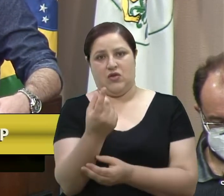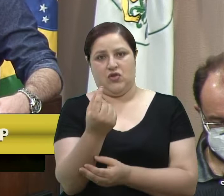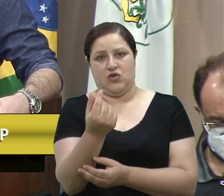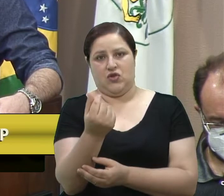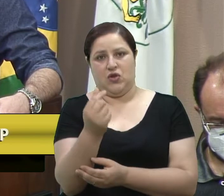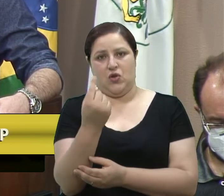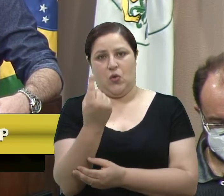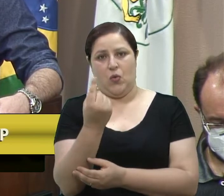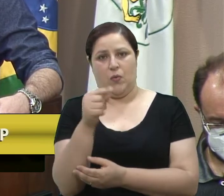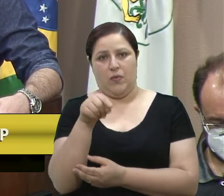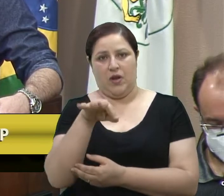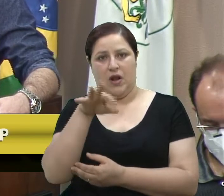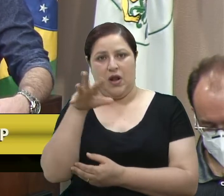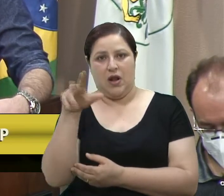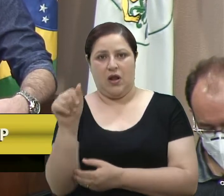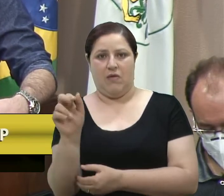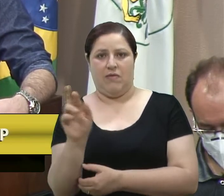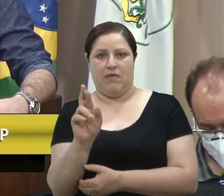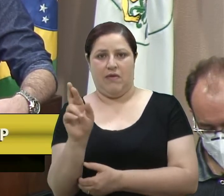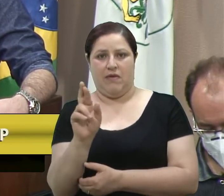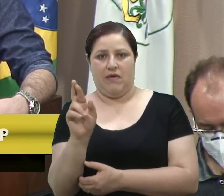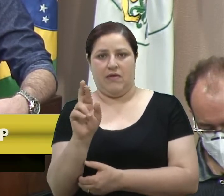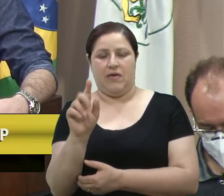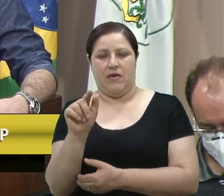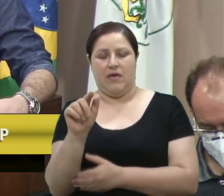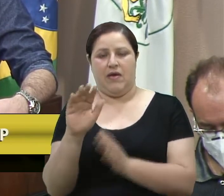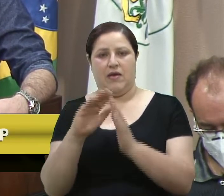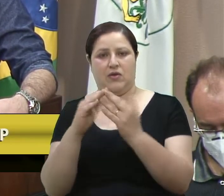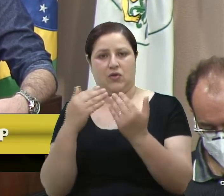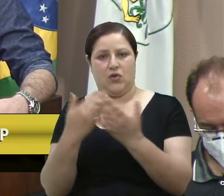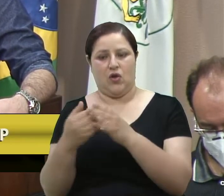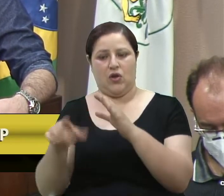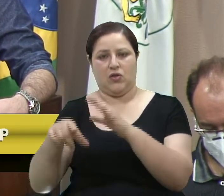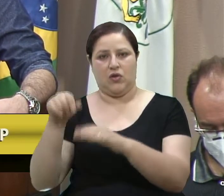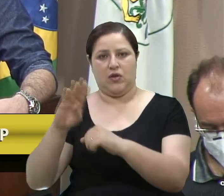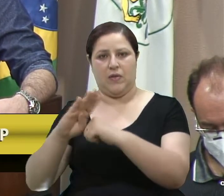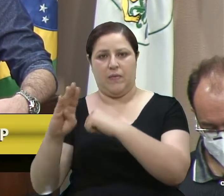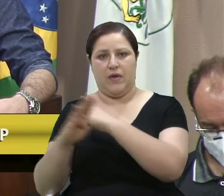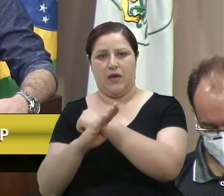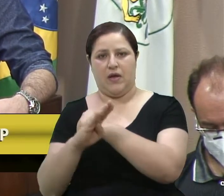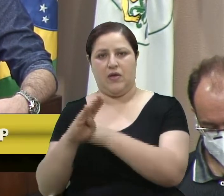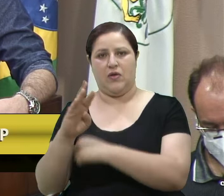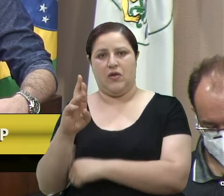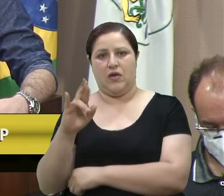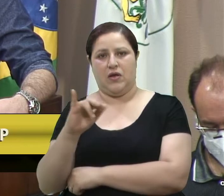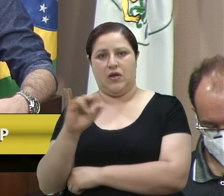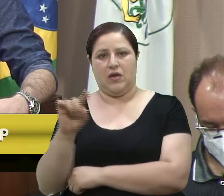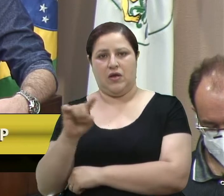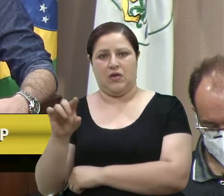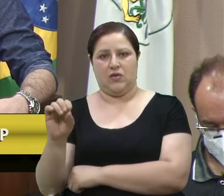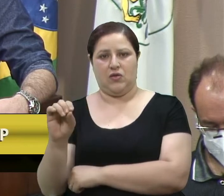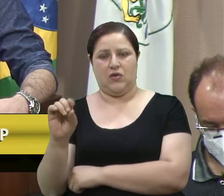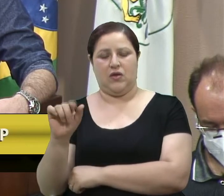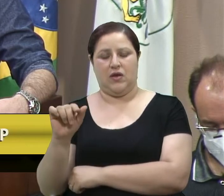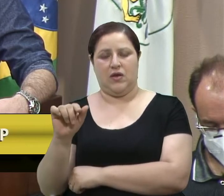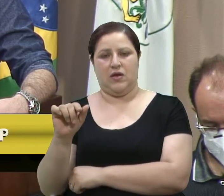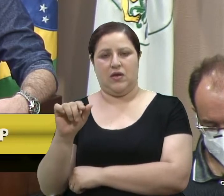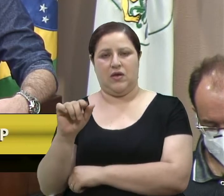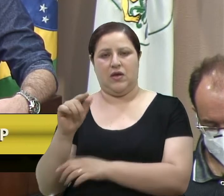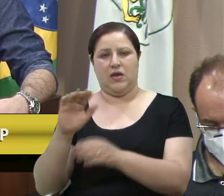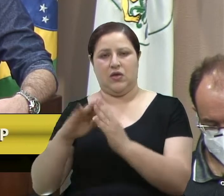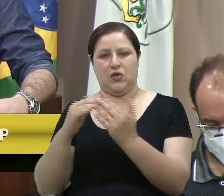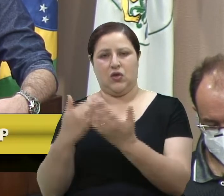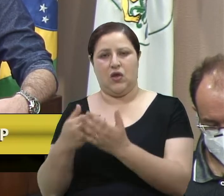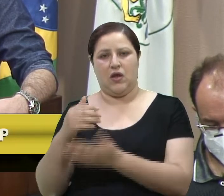aqui, que a escola escolhida foi Alexandre Zátera, no bairro Desvio Risso. Então, cada escola contemplada com o